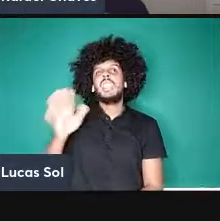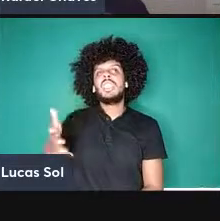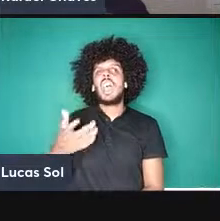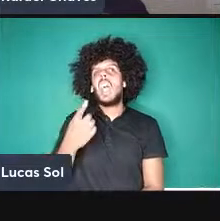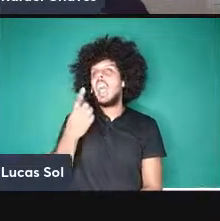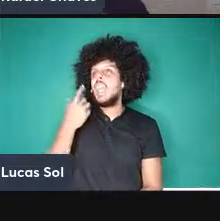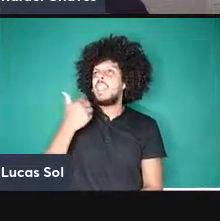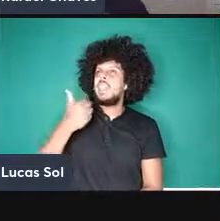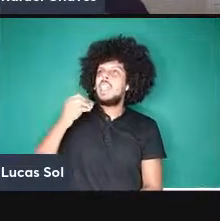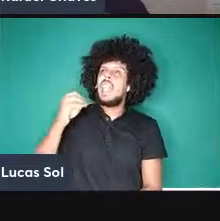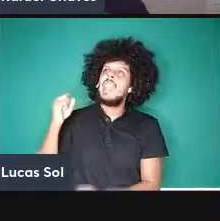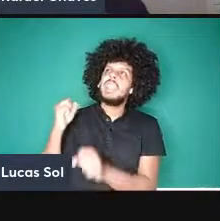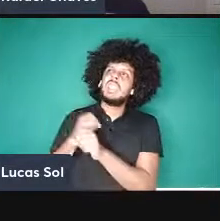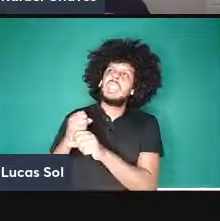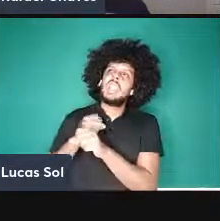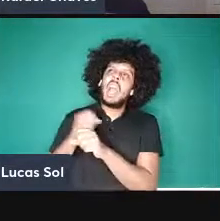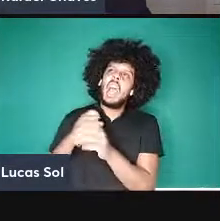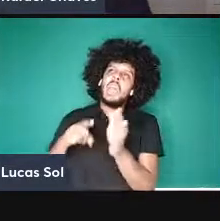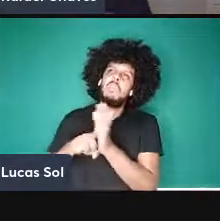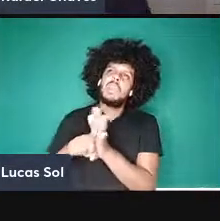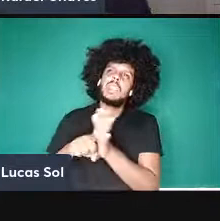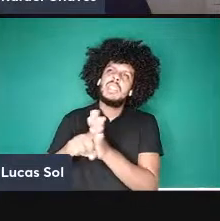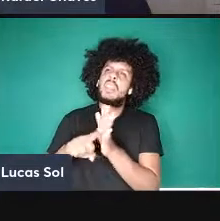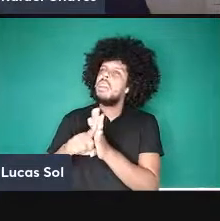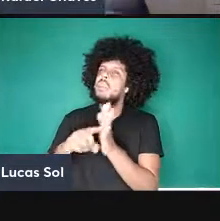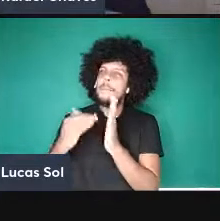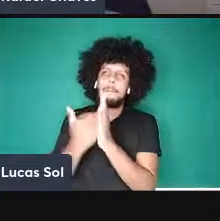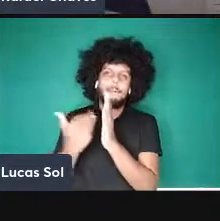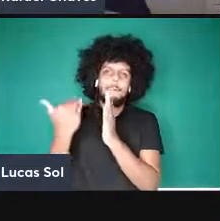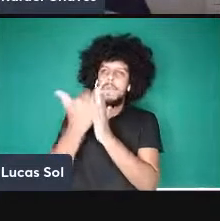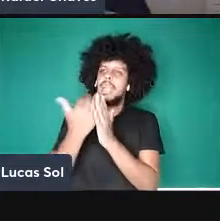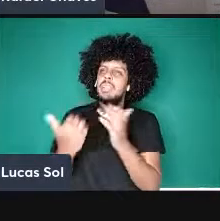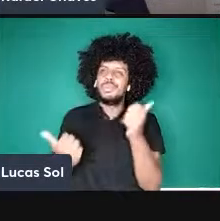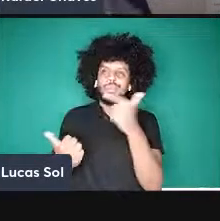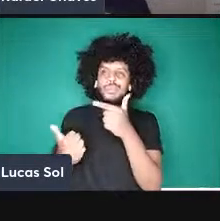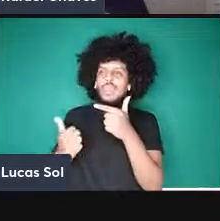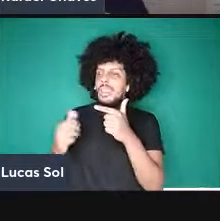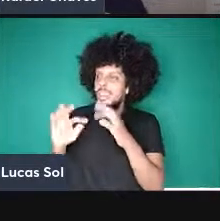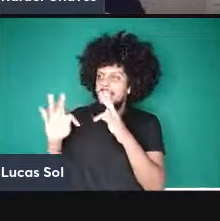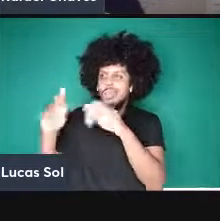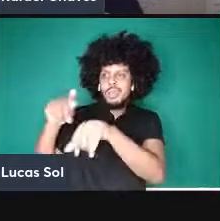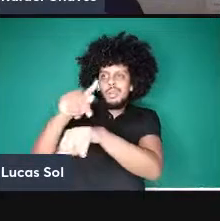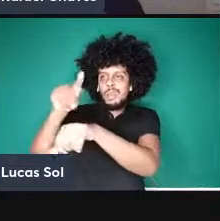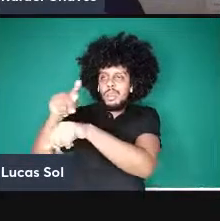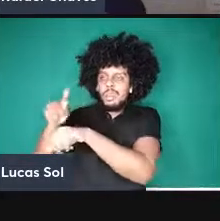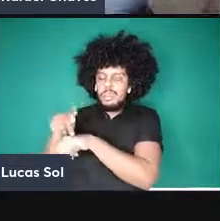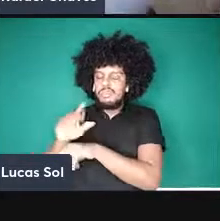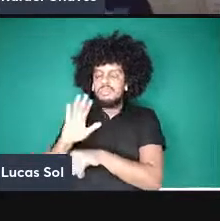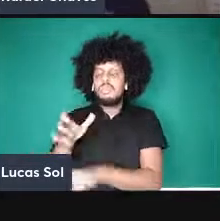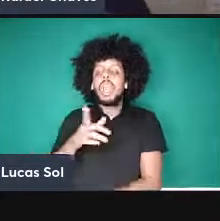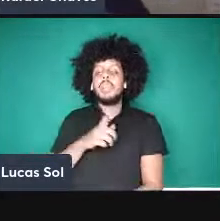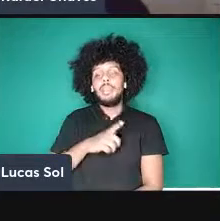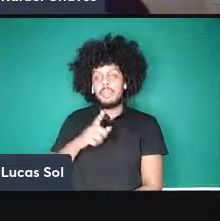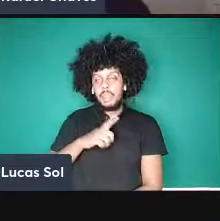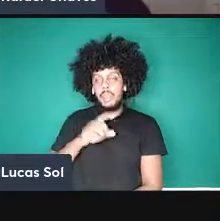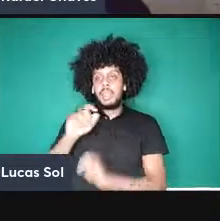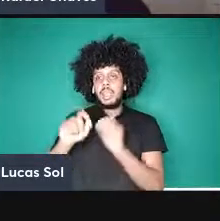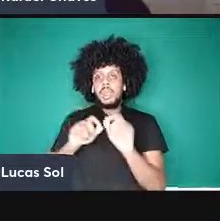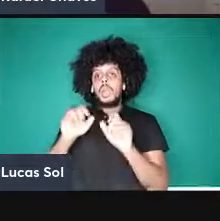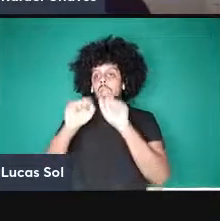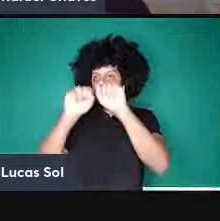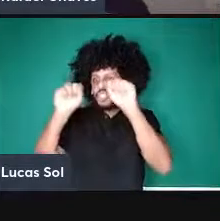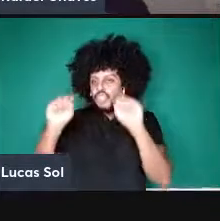de todo mundo então já tem uma rede quântica já tem um satélite quântico capaz de compartilhar